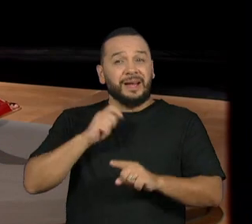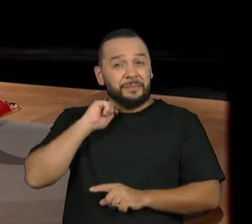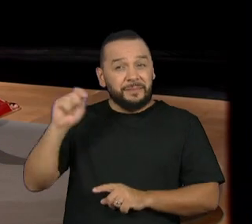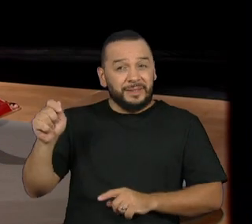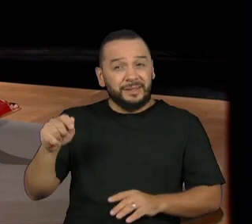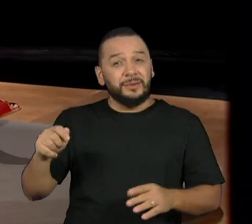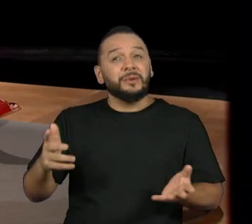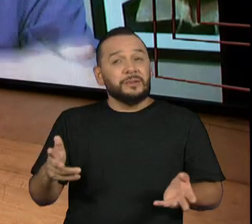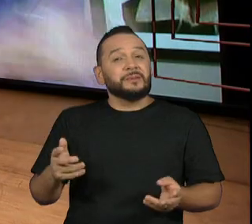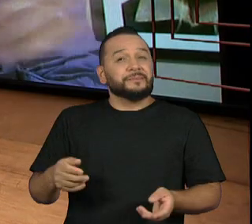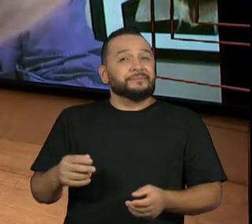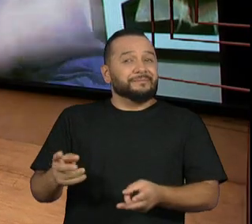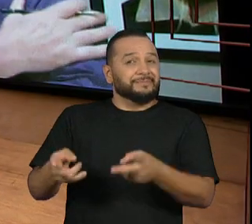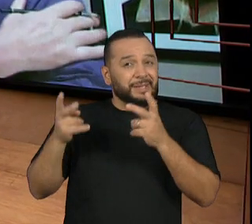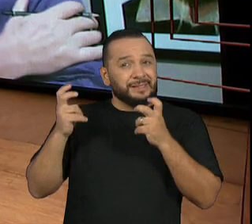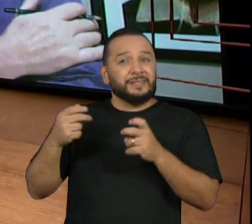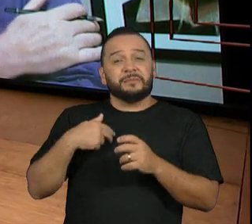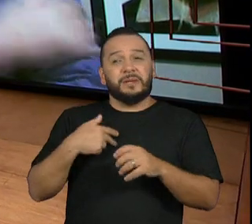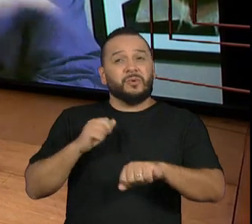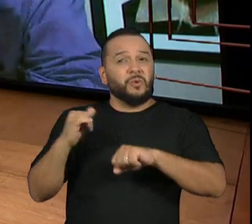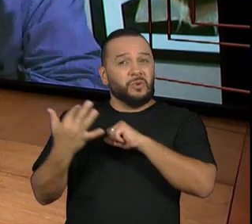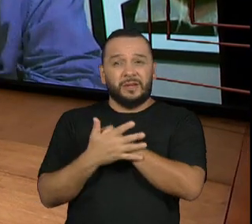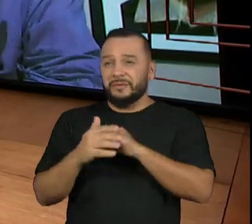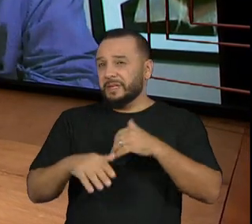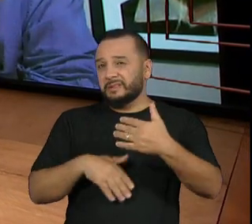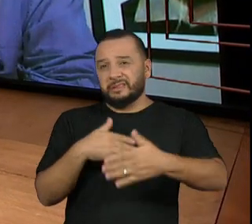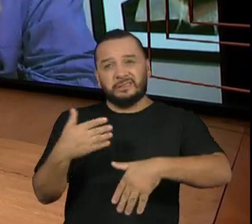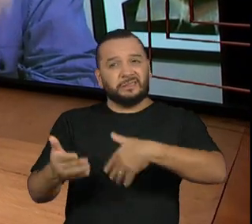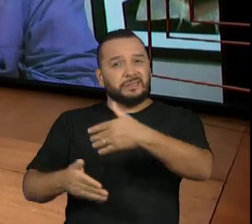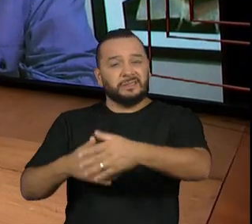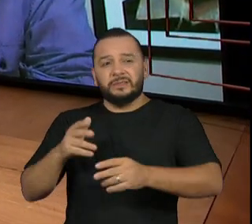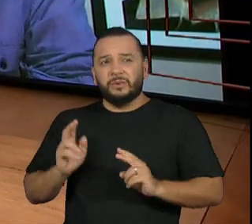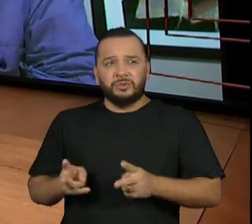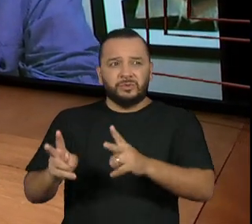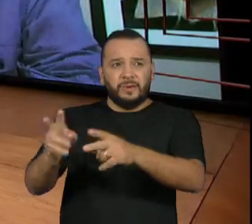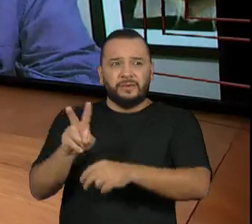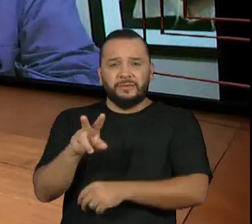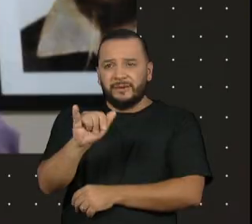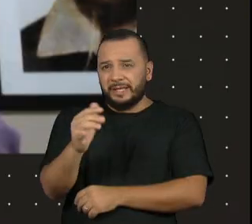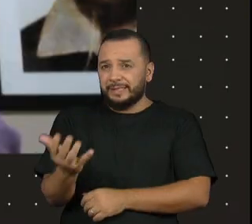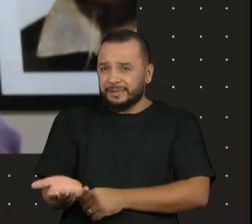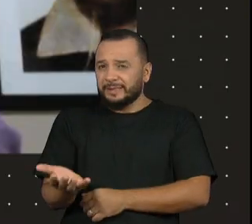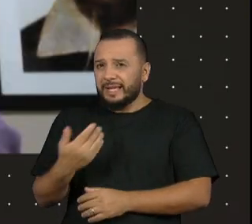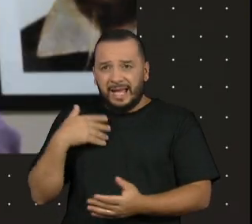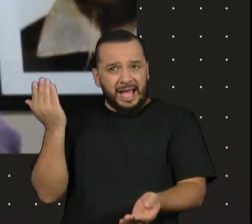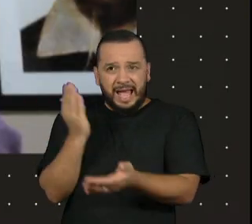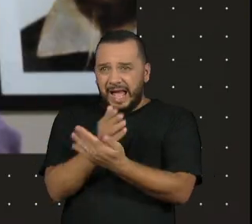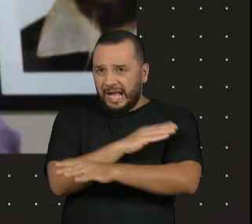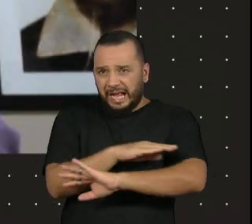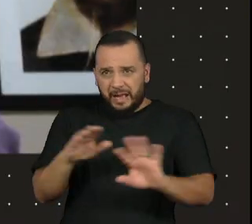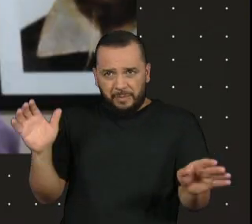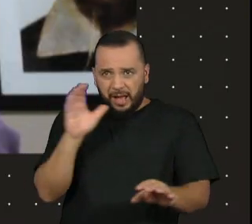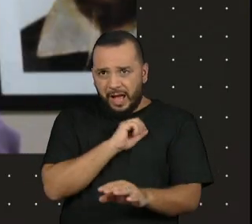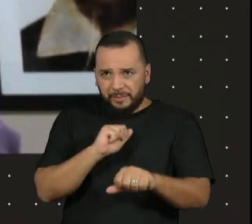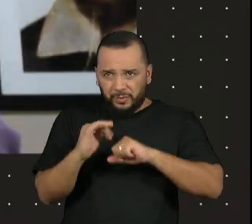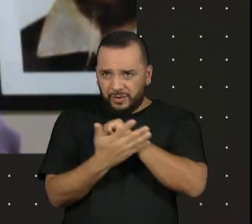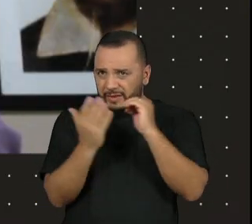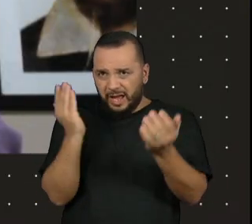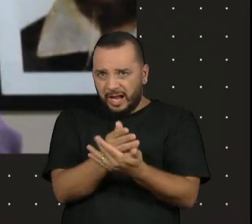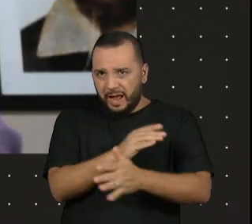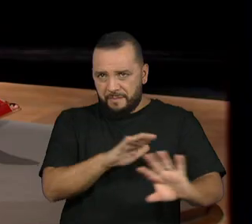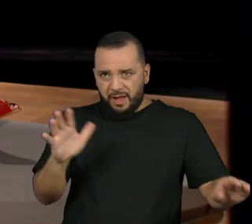coisa não ia ficar abril de 2020, não ia ser cedo que a gente ia superar essa pandemia,